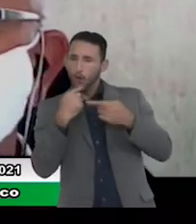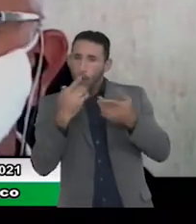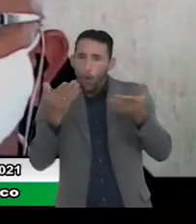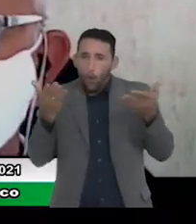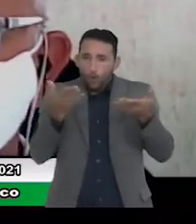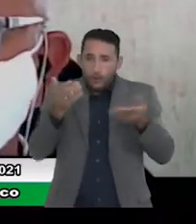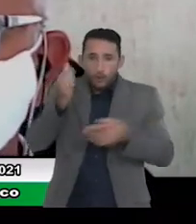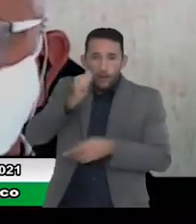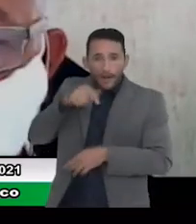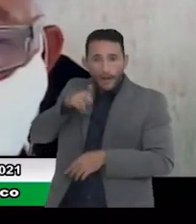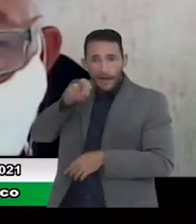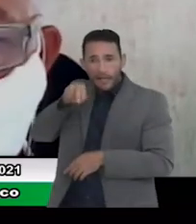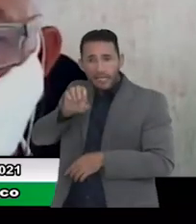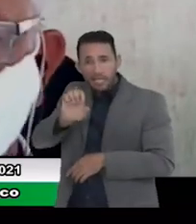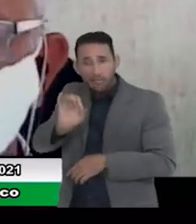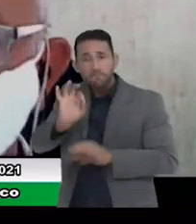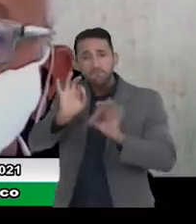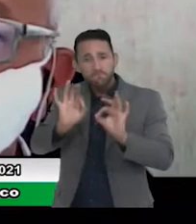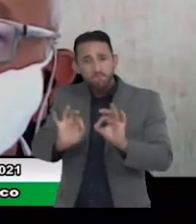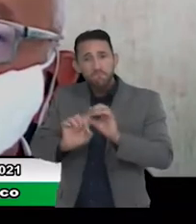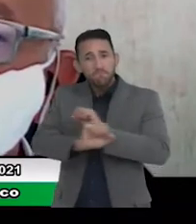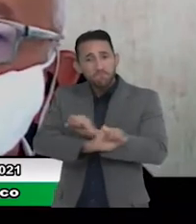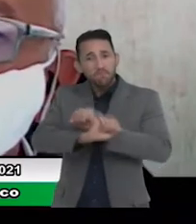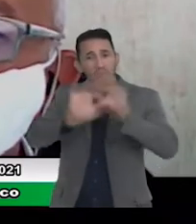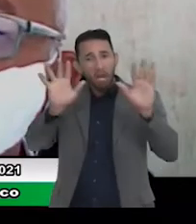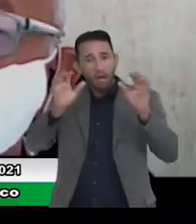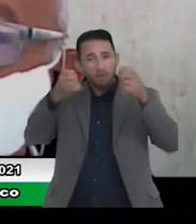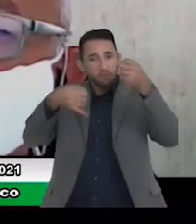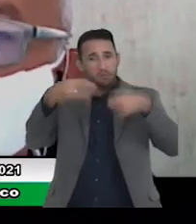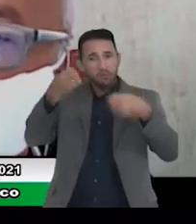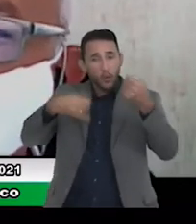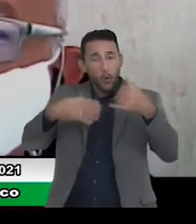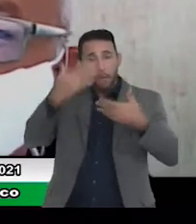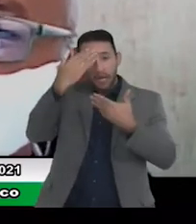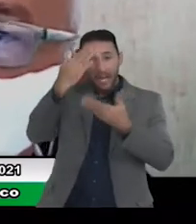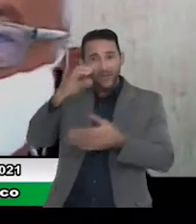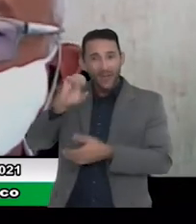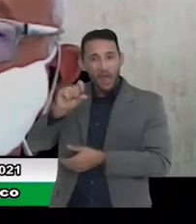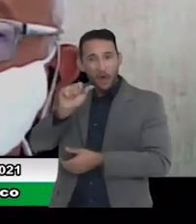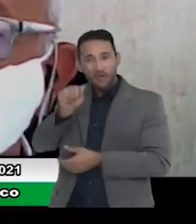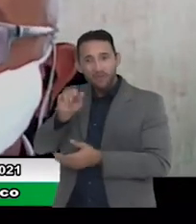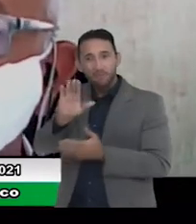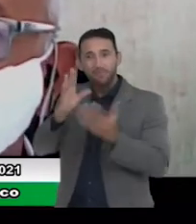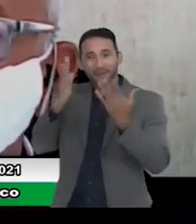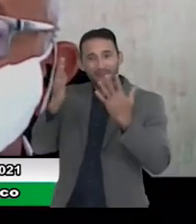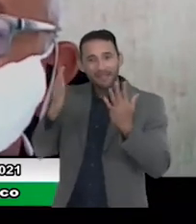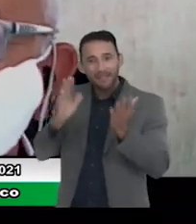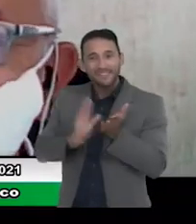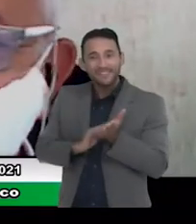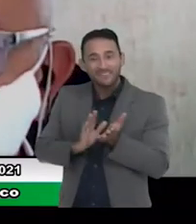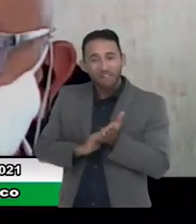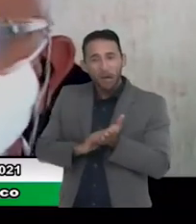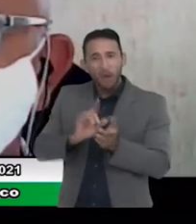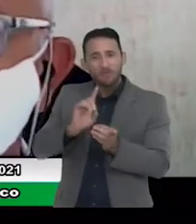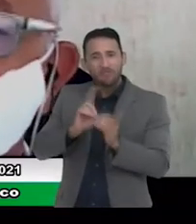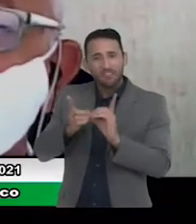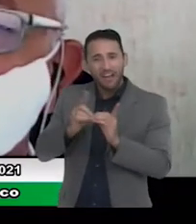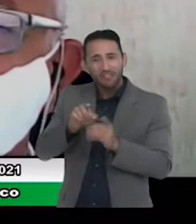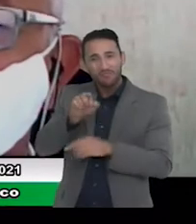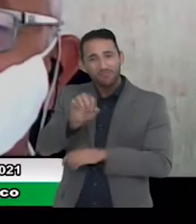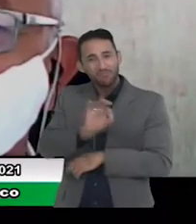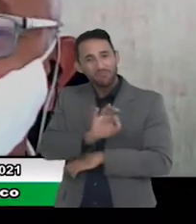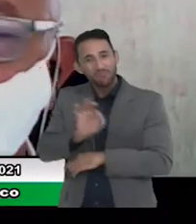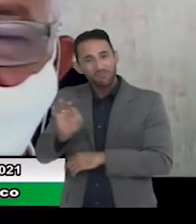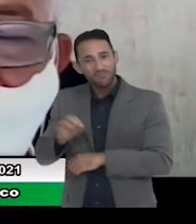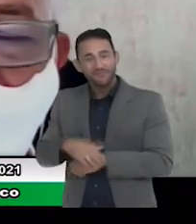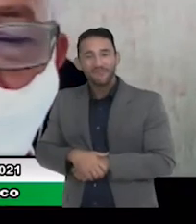muito esclarecedora parabéns a todos tá bom obrigado Elza parabéns também muito muito didática também tá legal